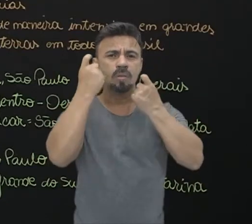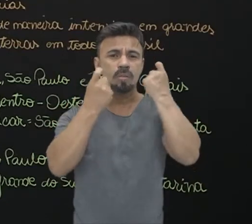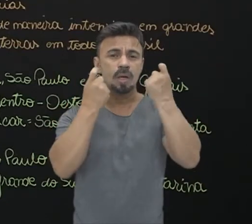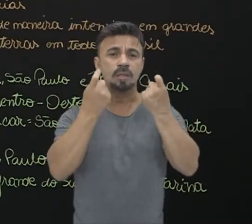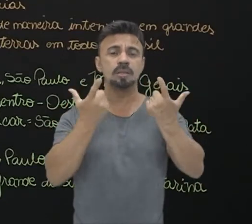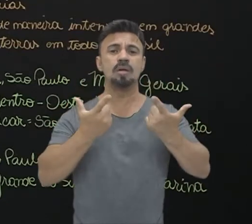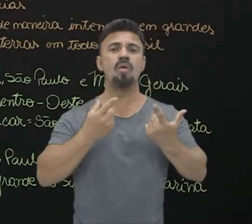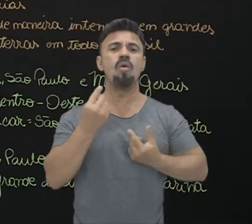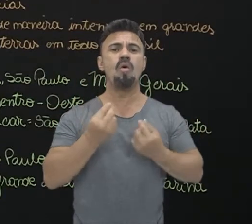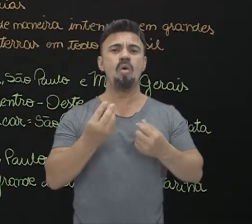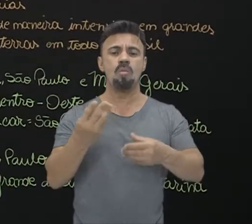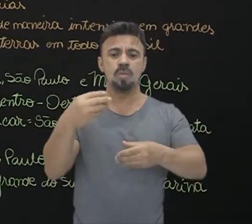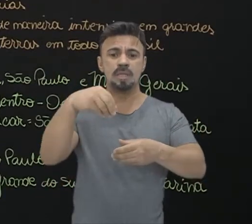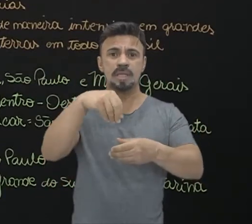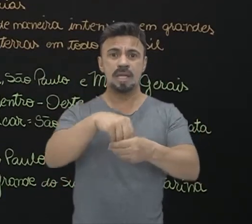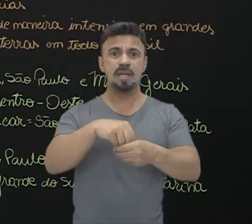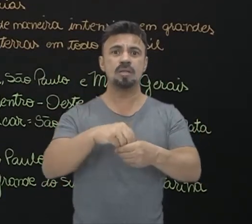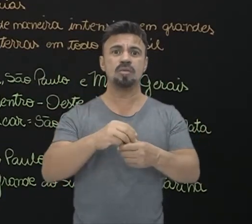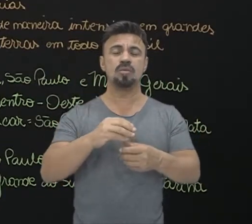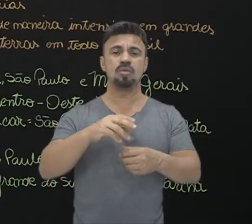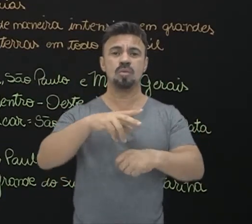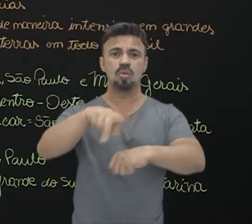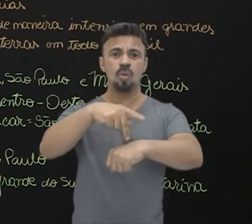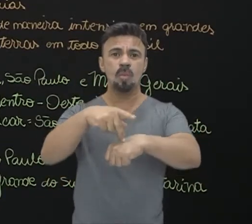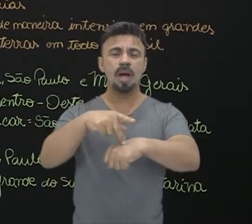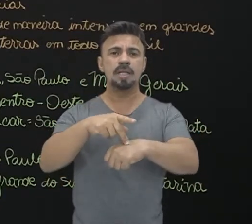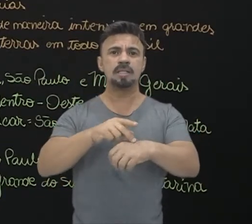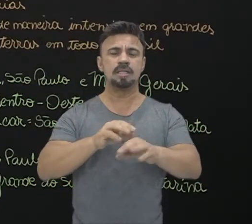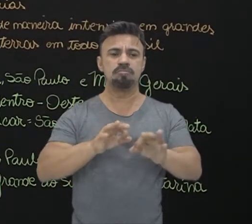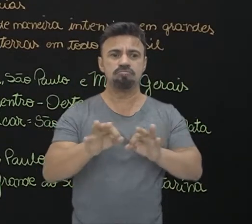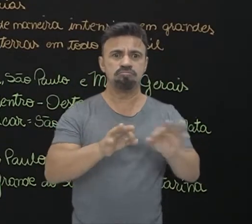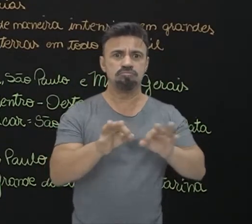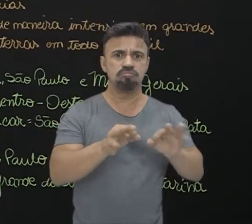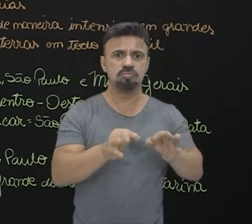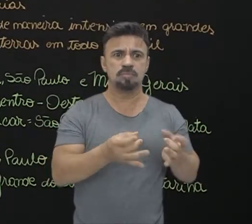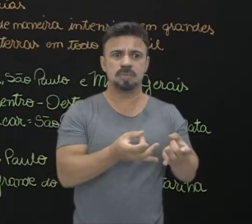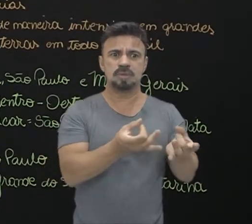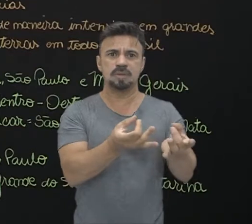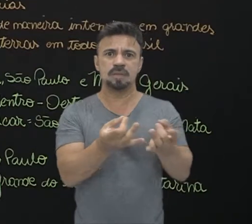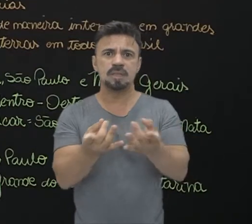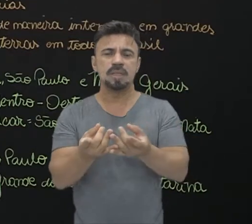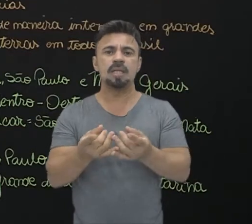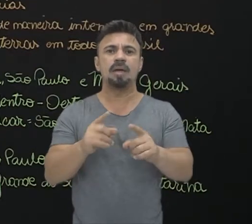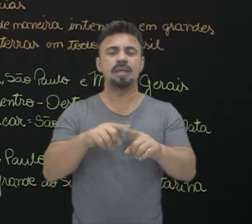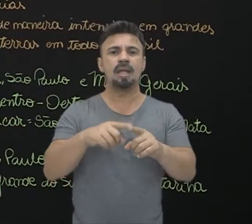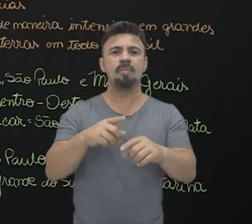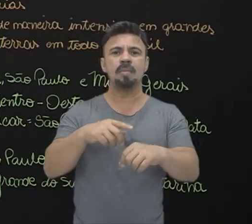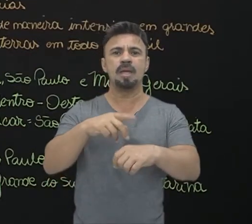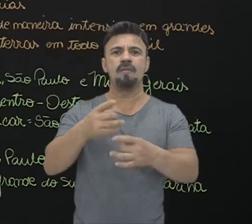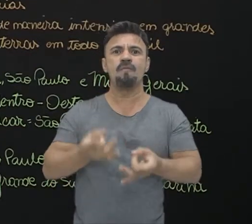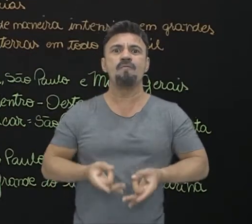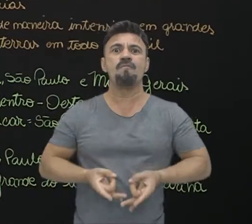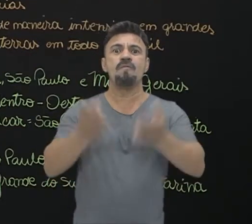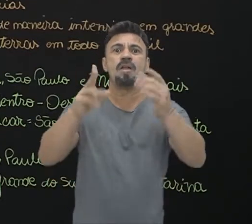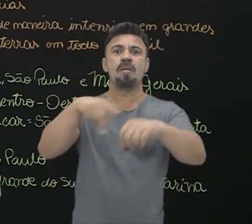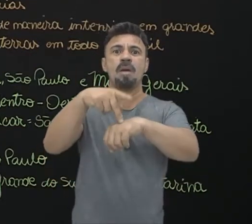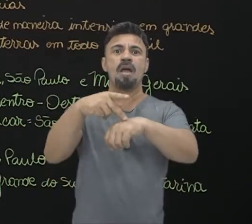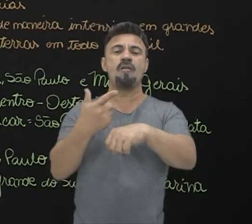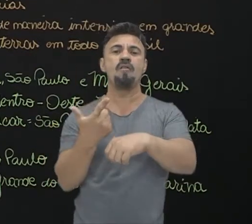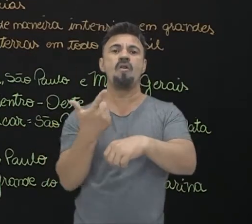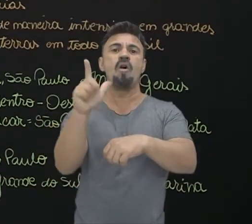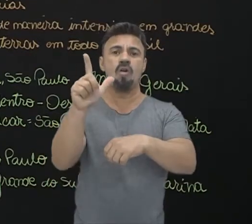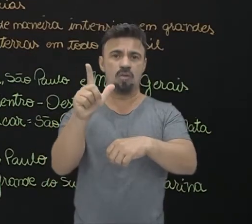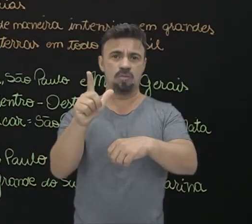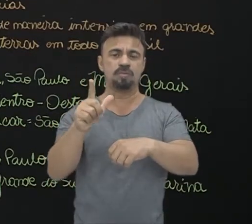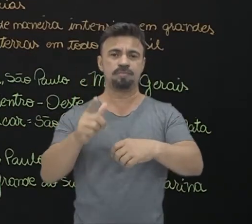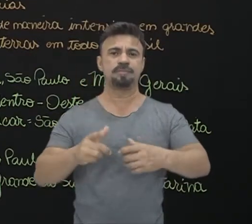abastecer internamente, mas também temos aí um foco interessante na exportação. Por isso que nós